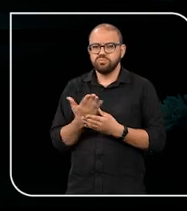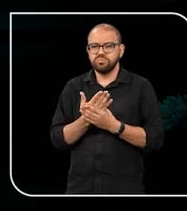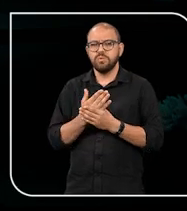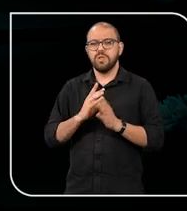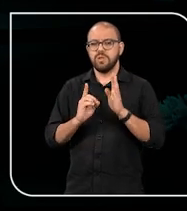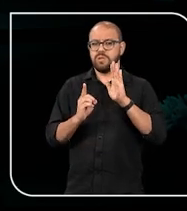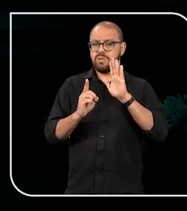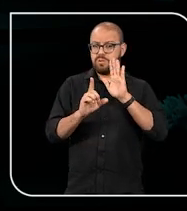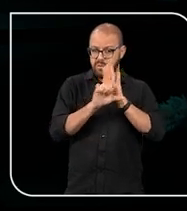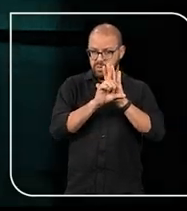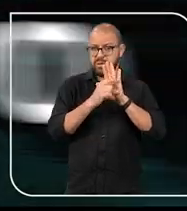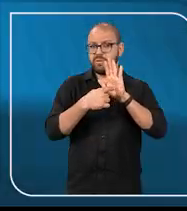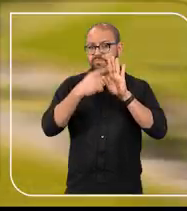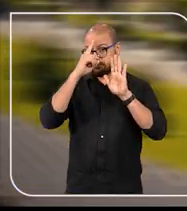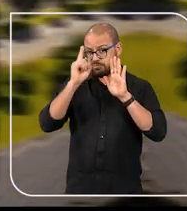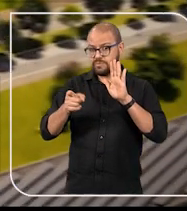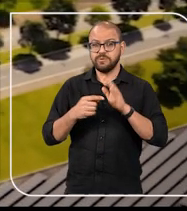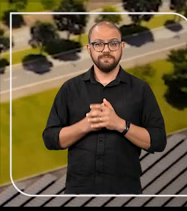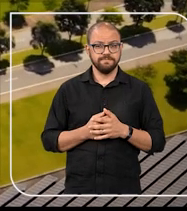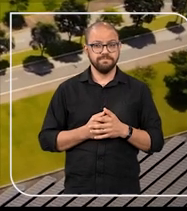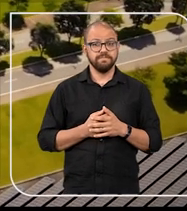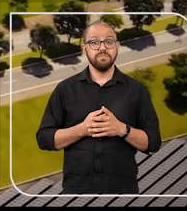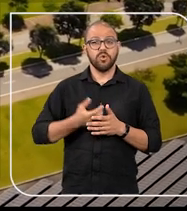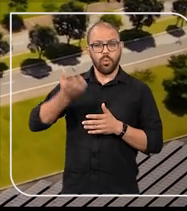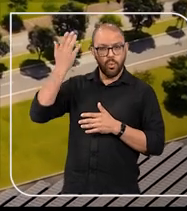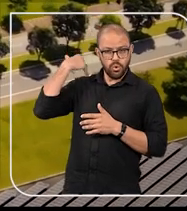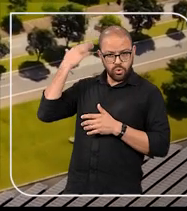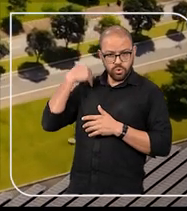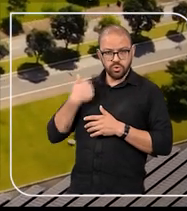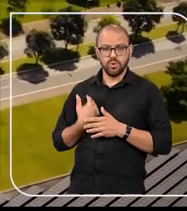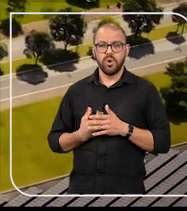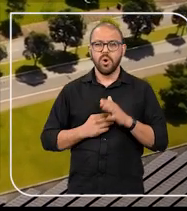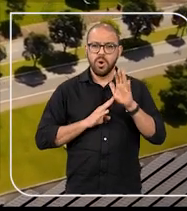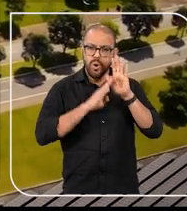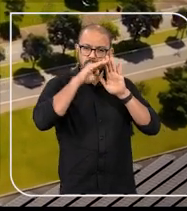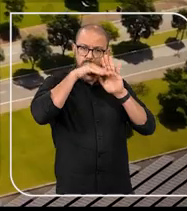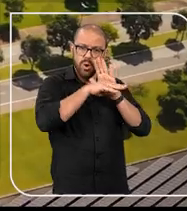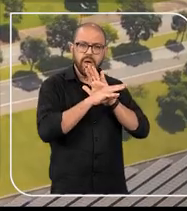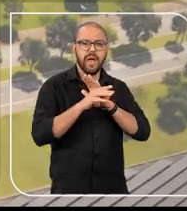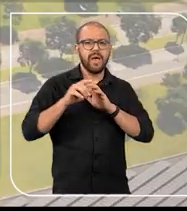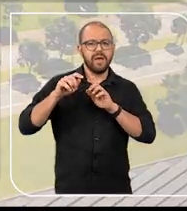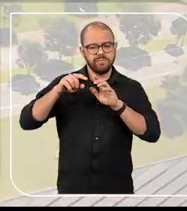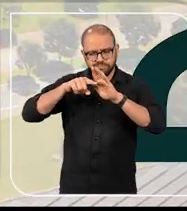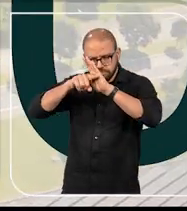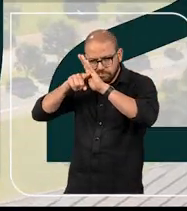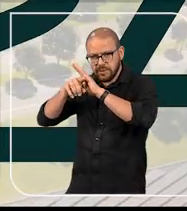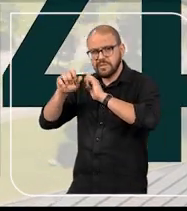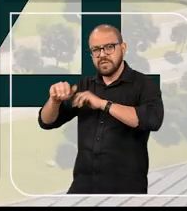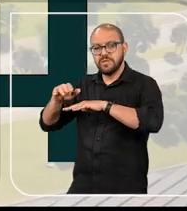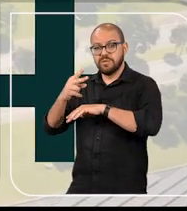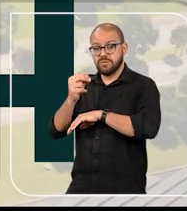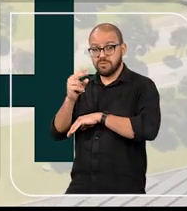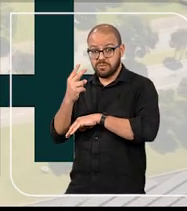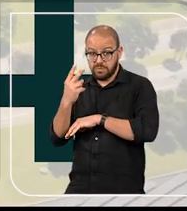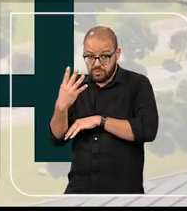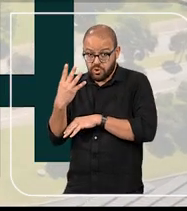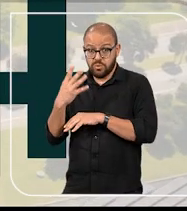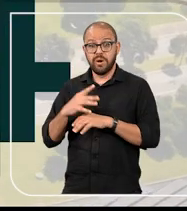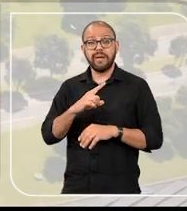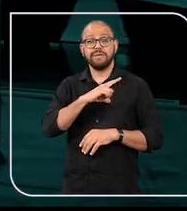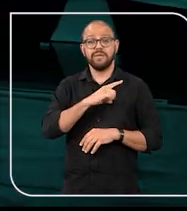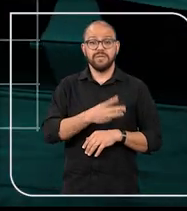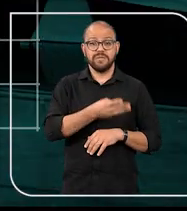estabelecidos em lei. De acordo com o último levantamento estatístico, realizado em setembro de